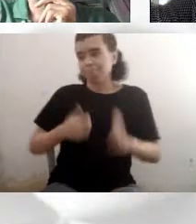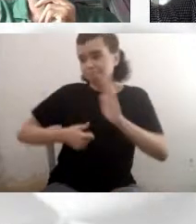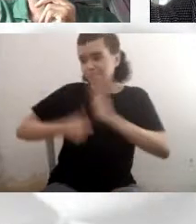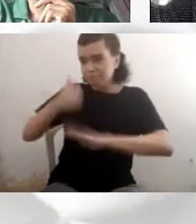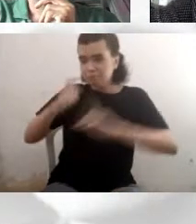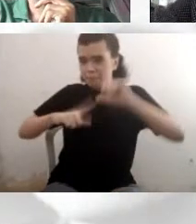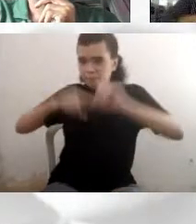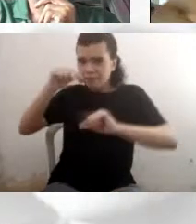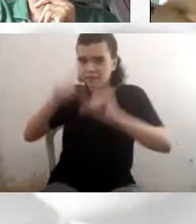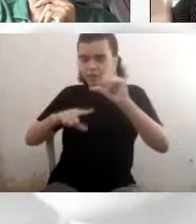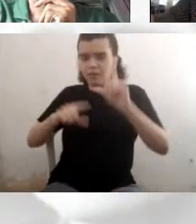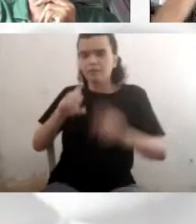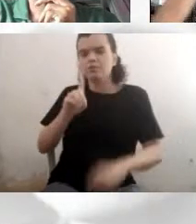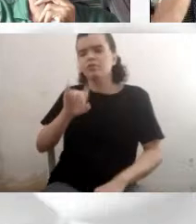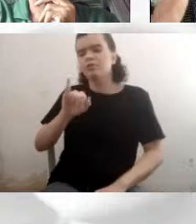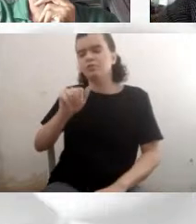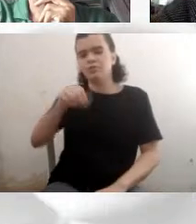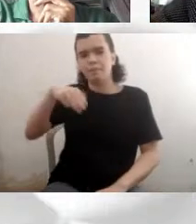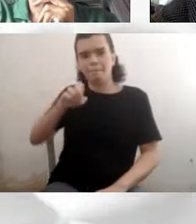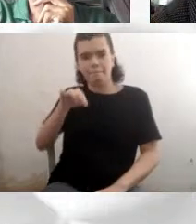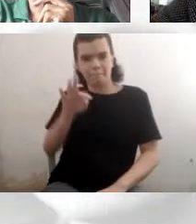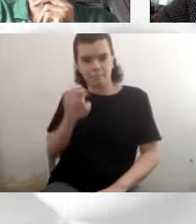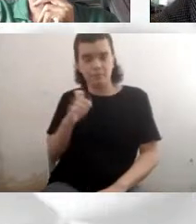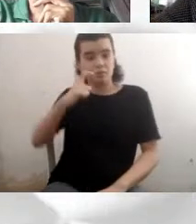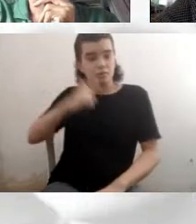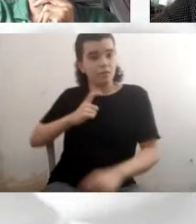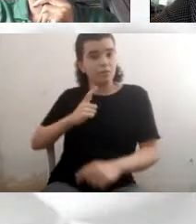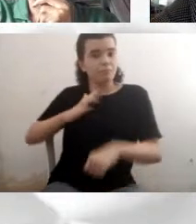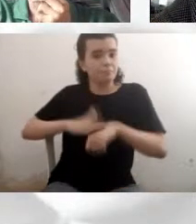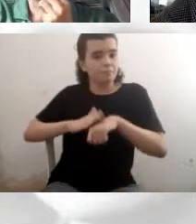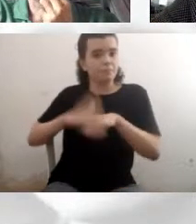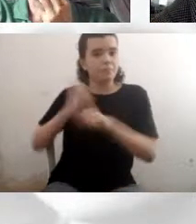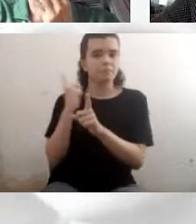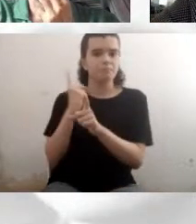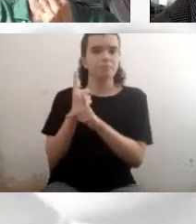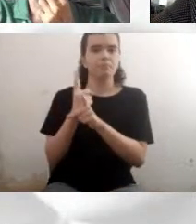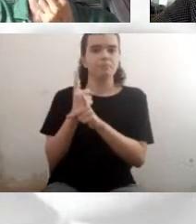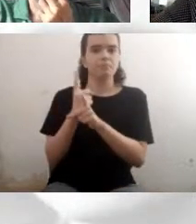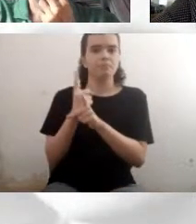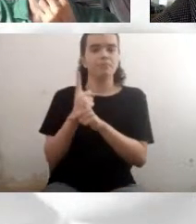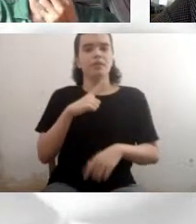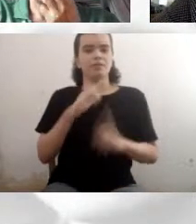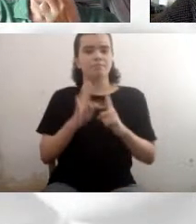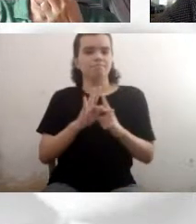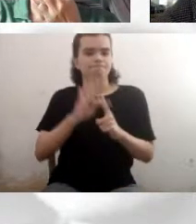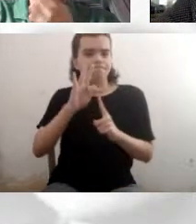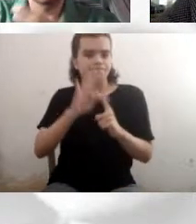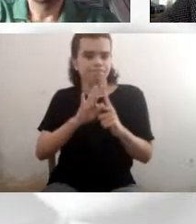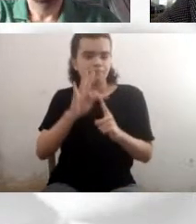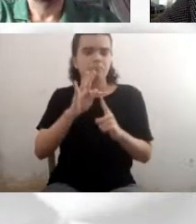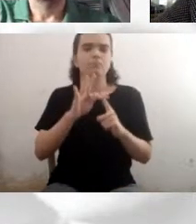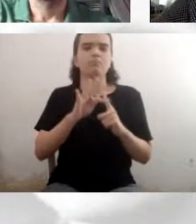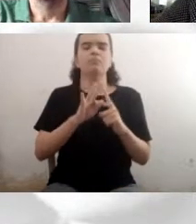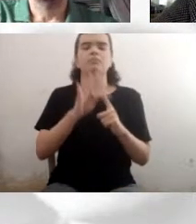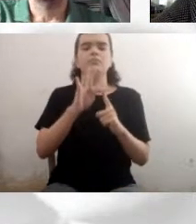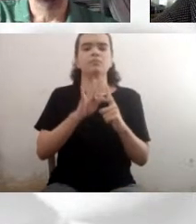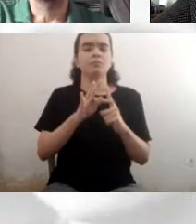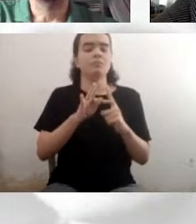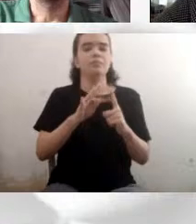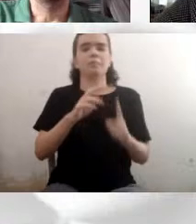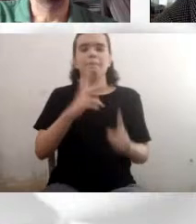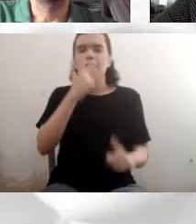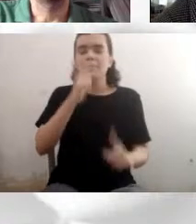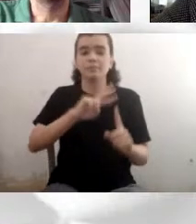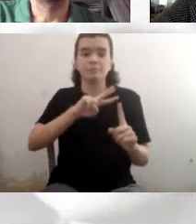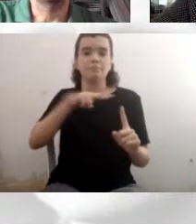temperatura do lado de fora, que a gente chama de fotosfera, o dobro da temperatura do sol, 10